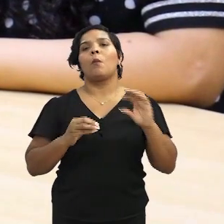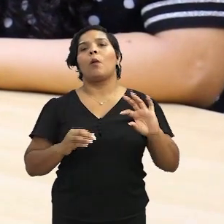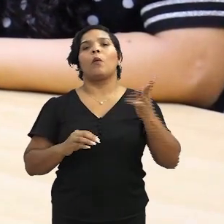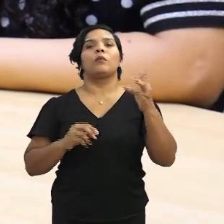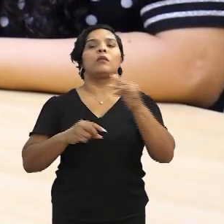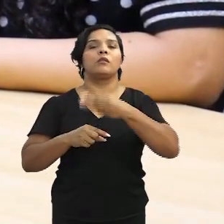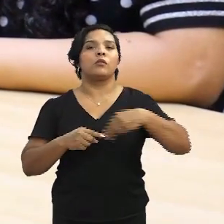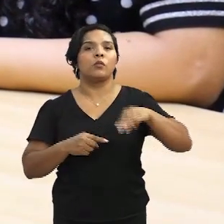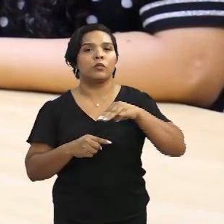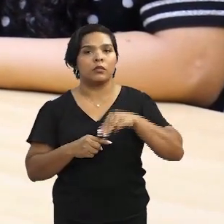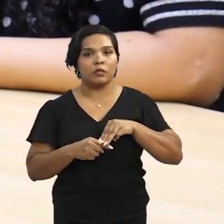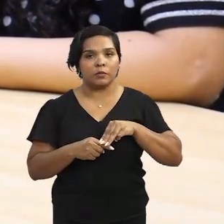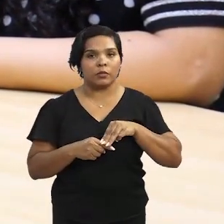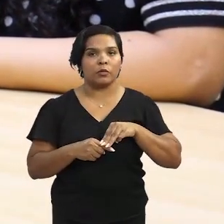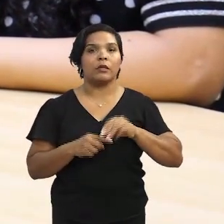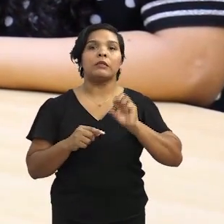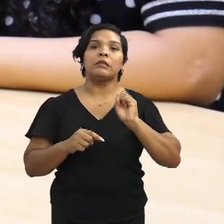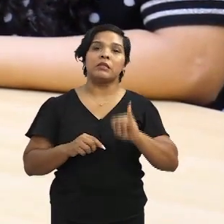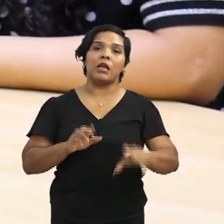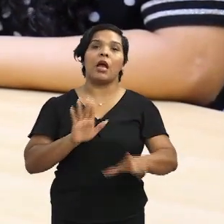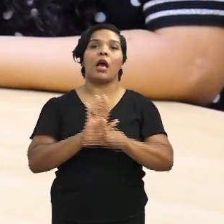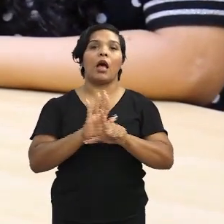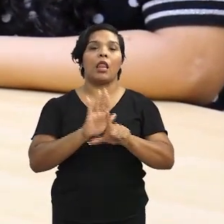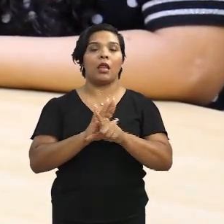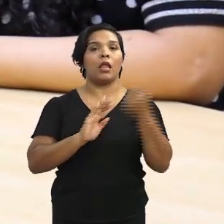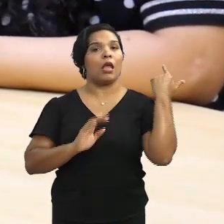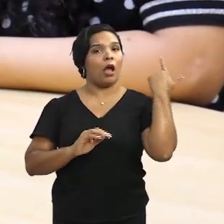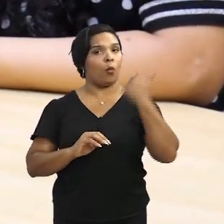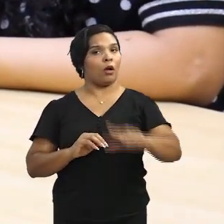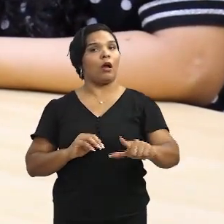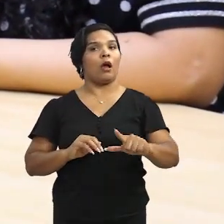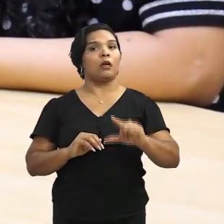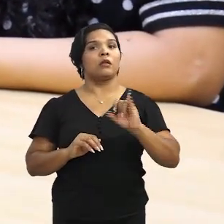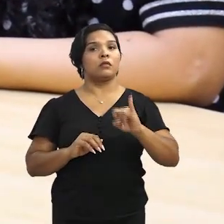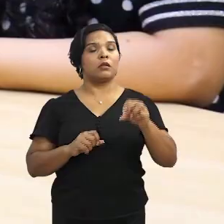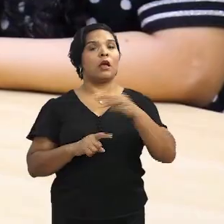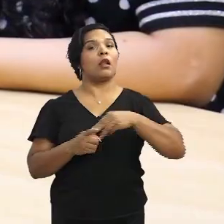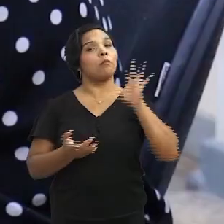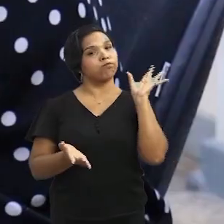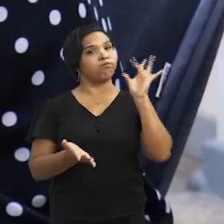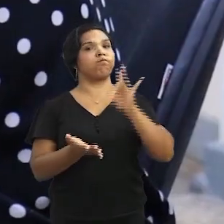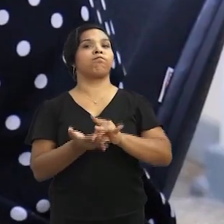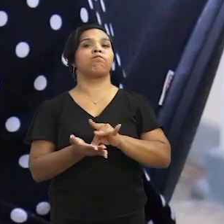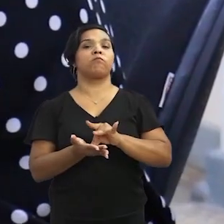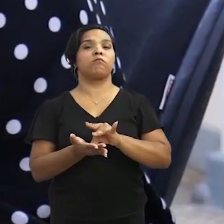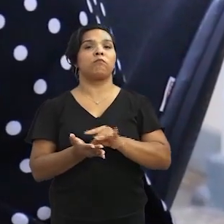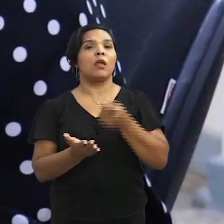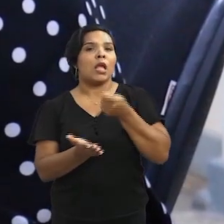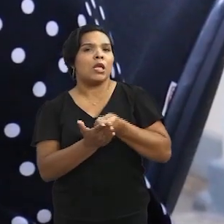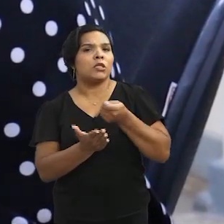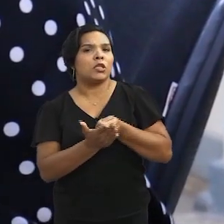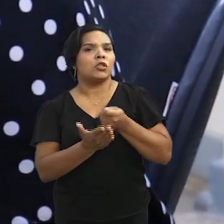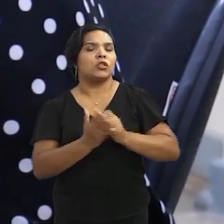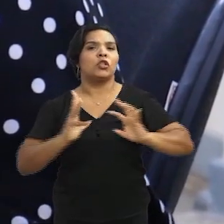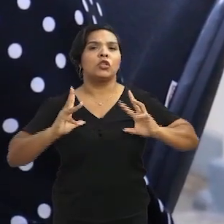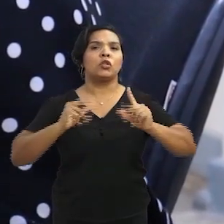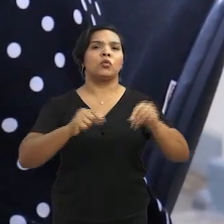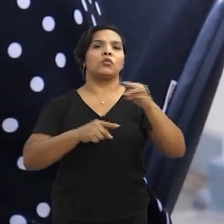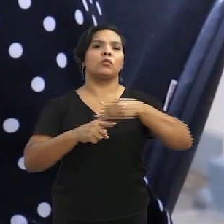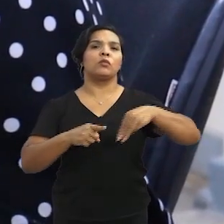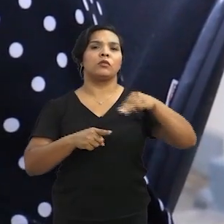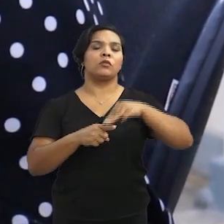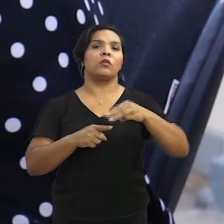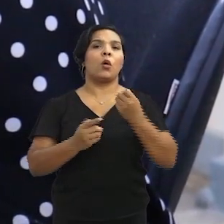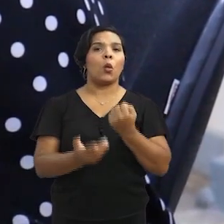mecanismo do município, se a lei alcança e se a lei está sendo efetiva, a exigir que todos os